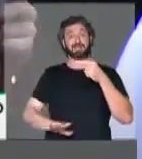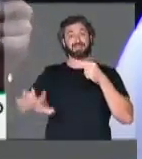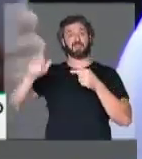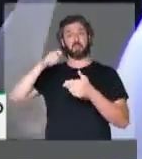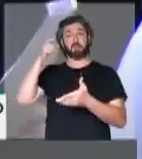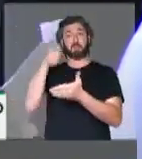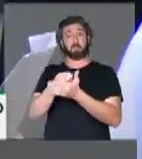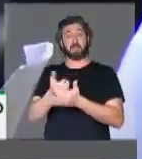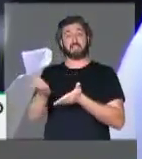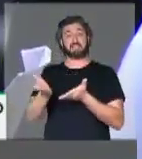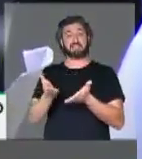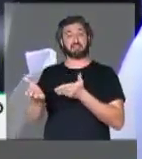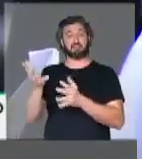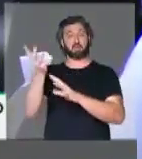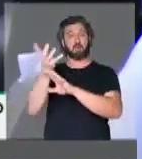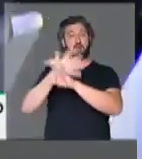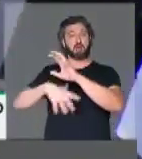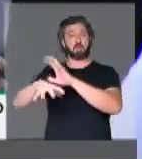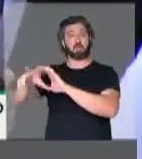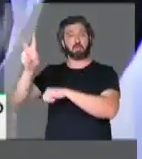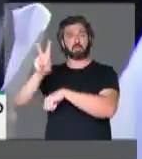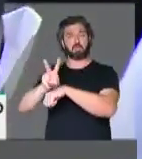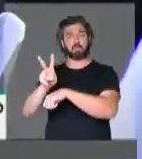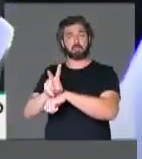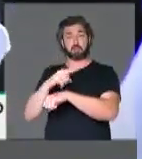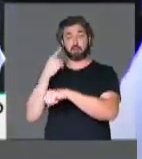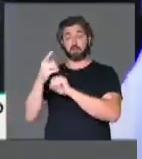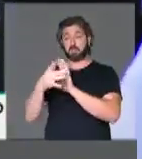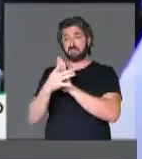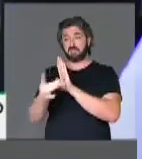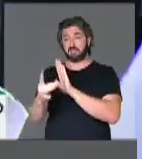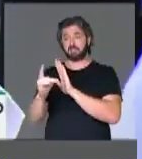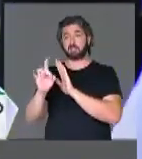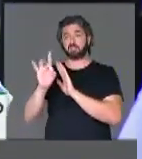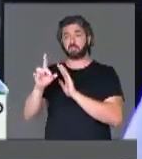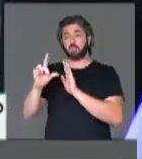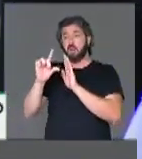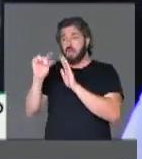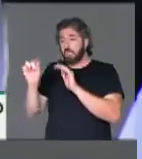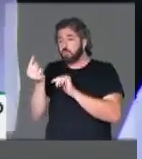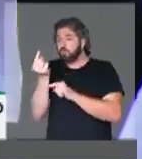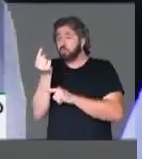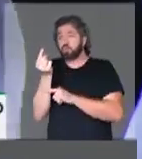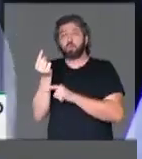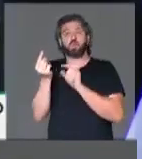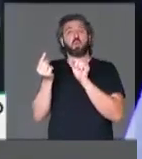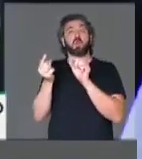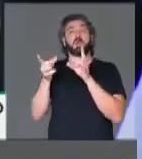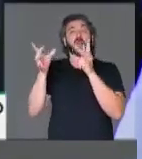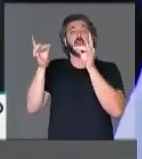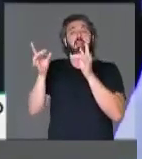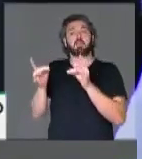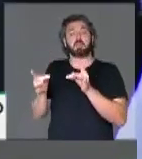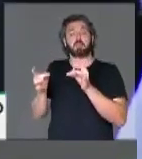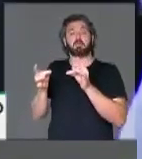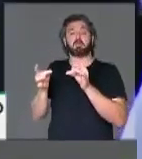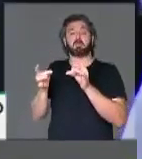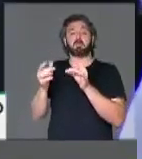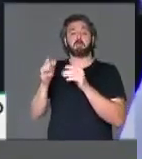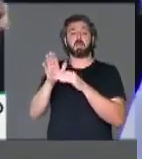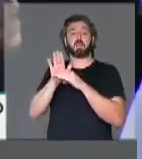de pagamento por serviços ambientais. A gente só está destacando um pequeno artigo que define, cria